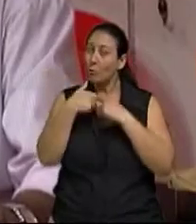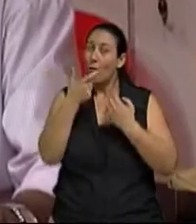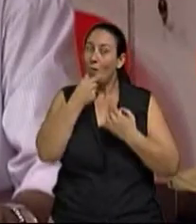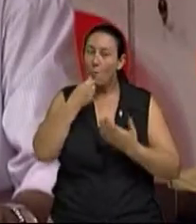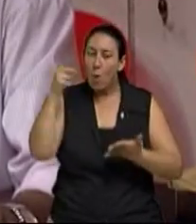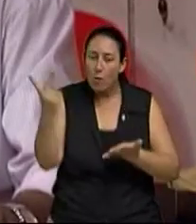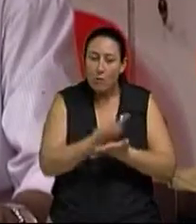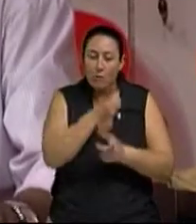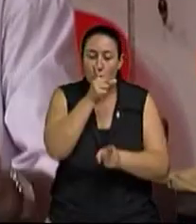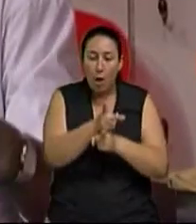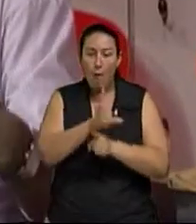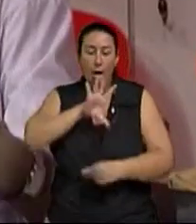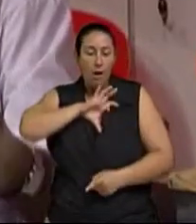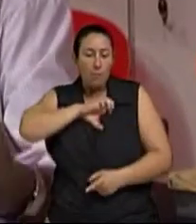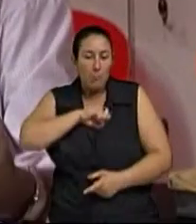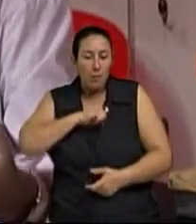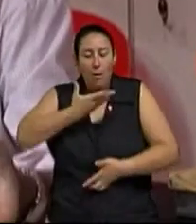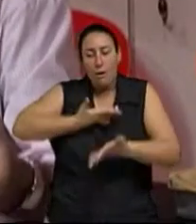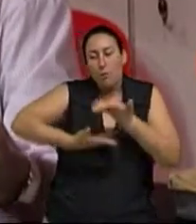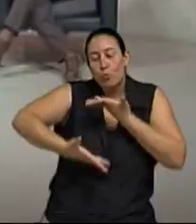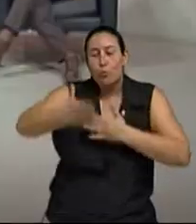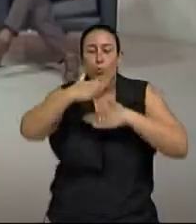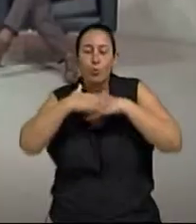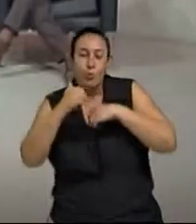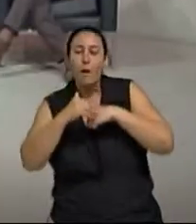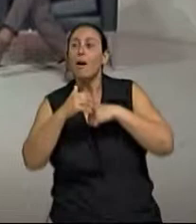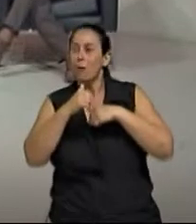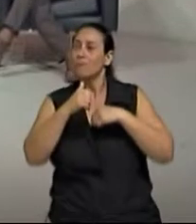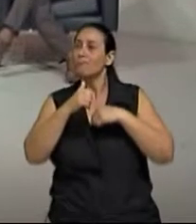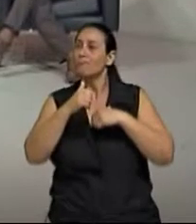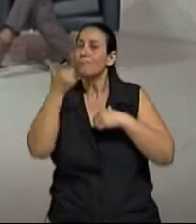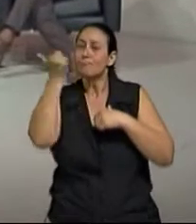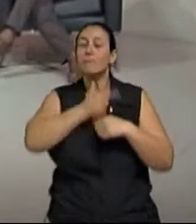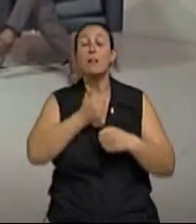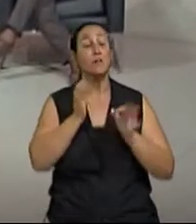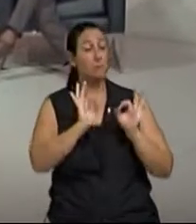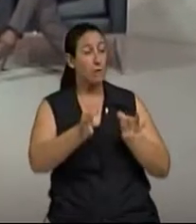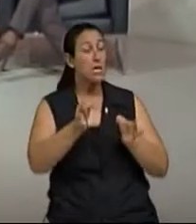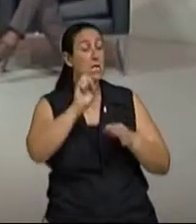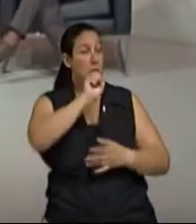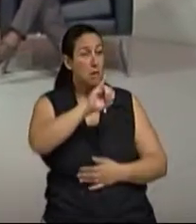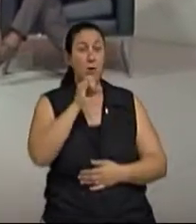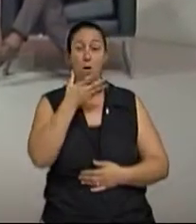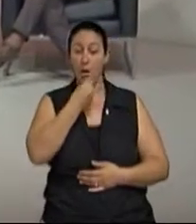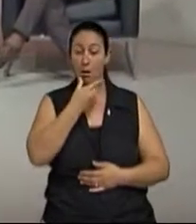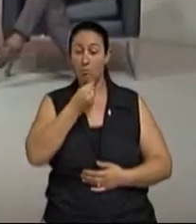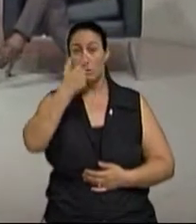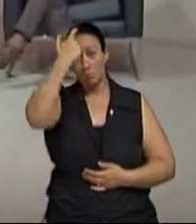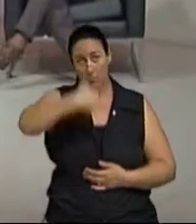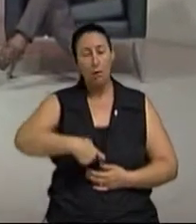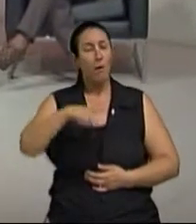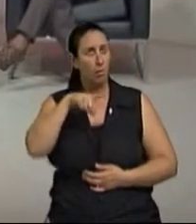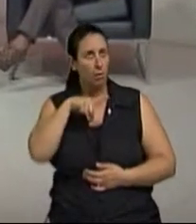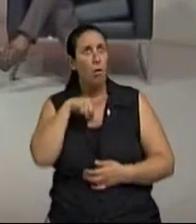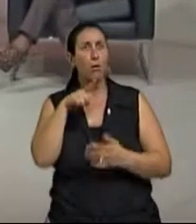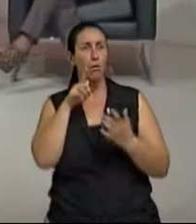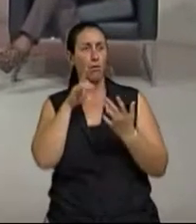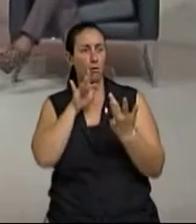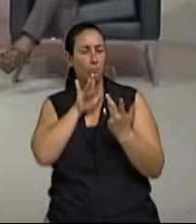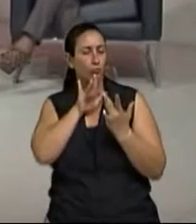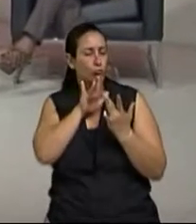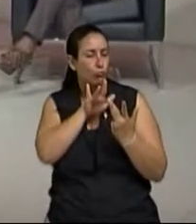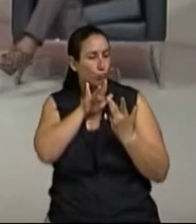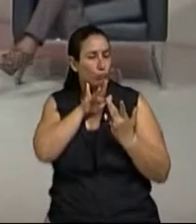Exatamente. Então, se eu estou buscando a realização íntima, certamente eu preciso ser